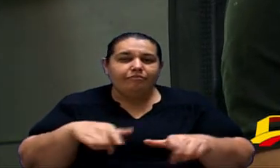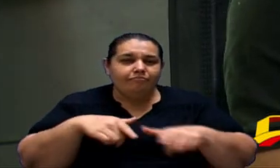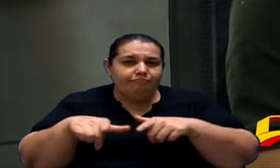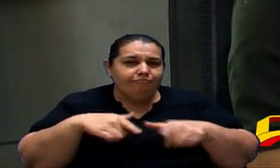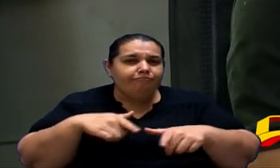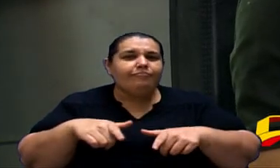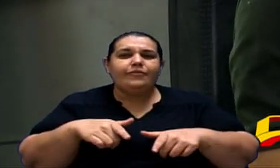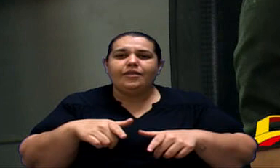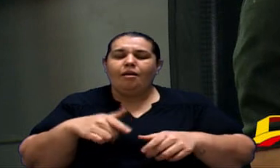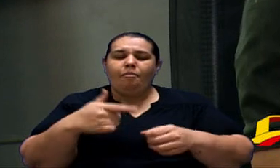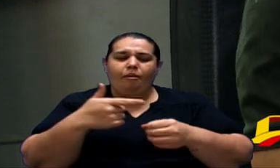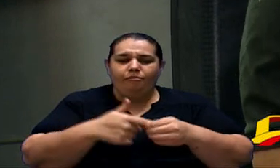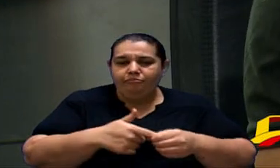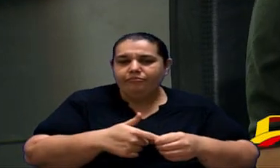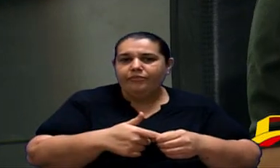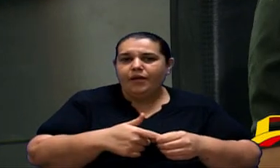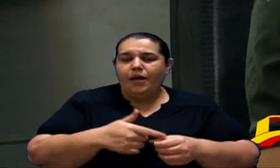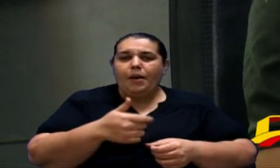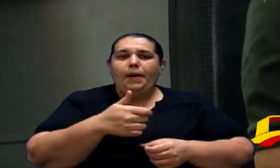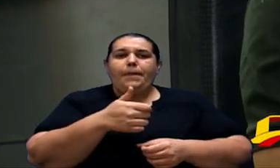Meu pai é desde 1986,